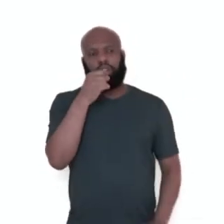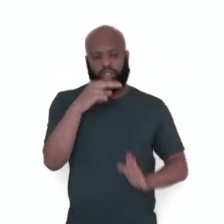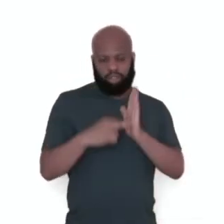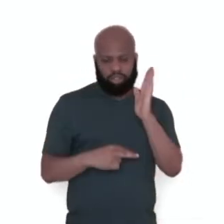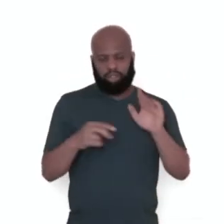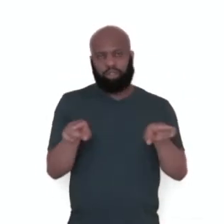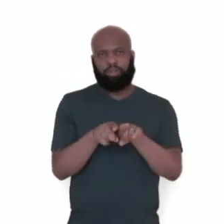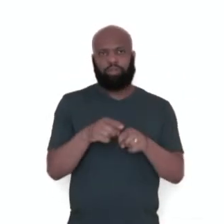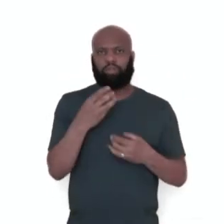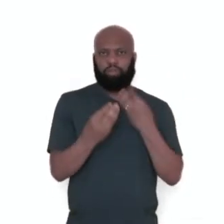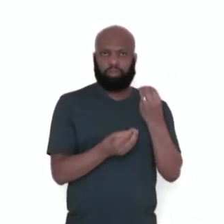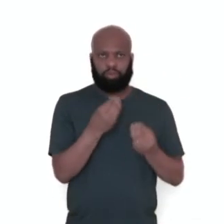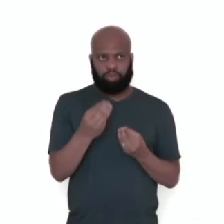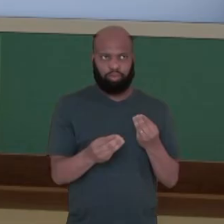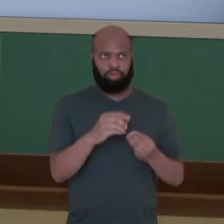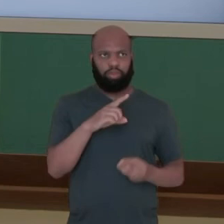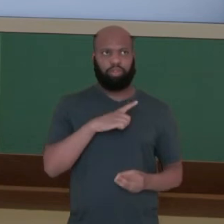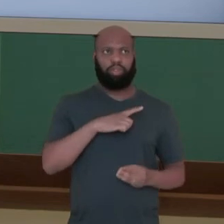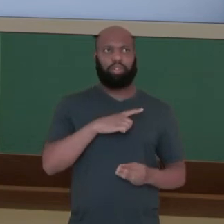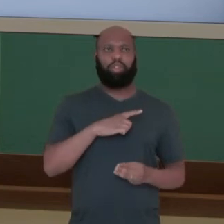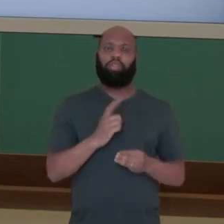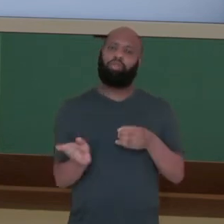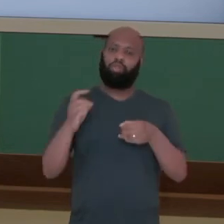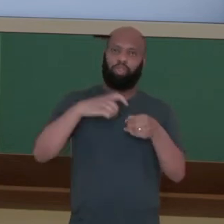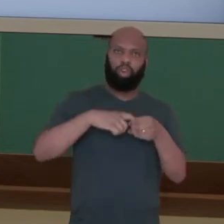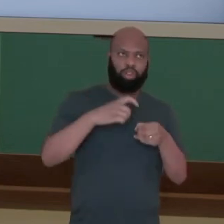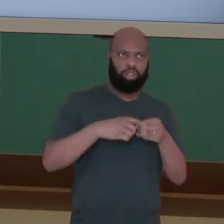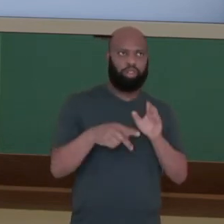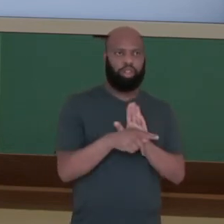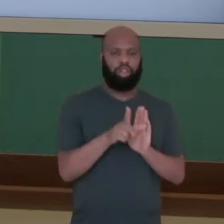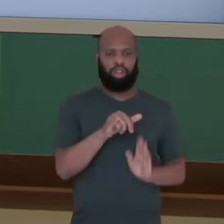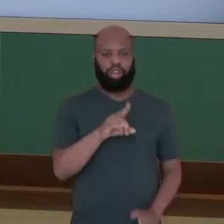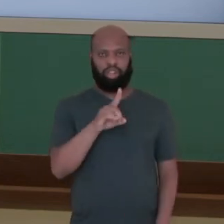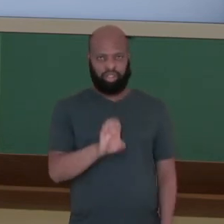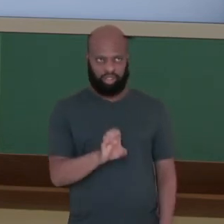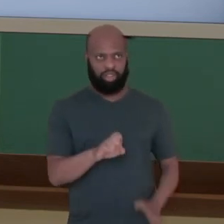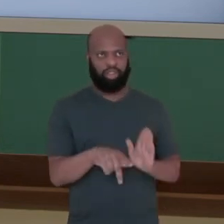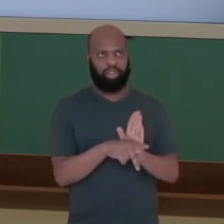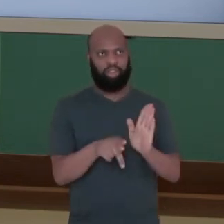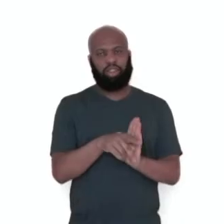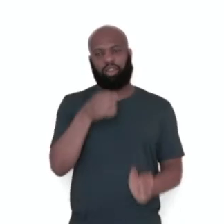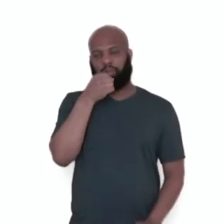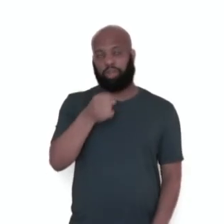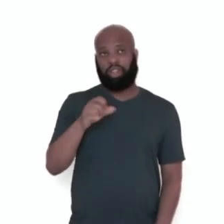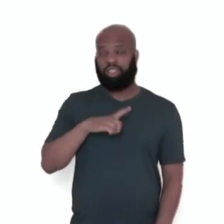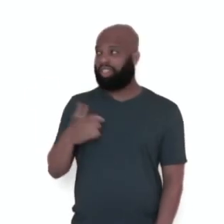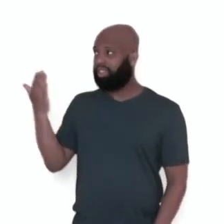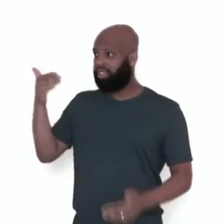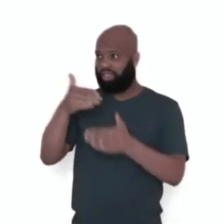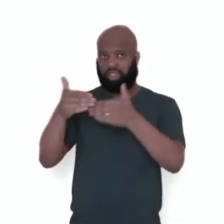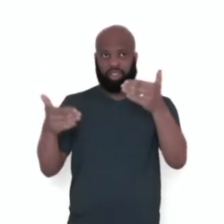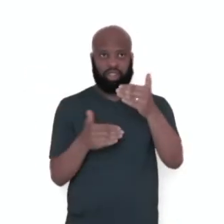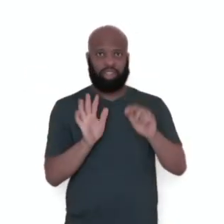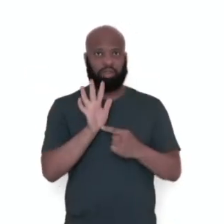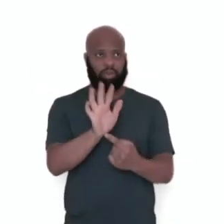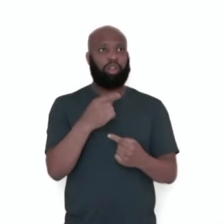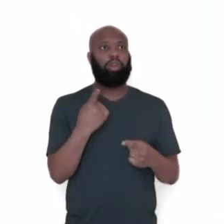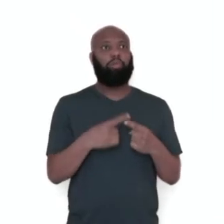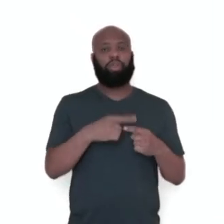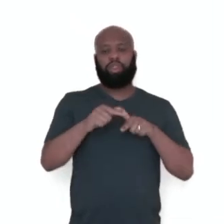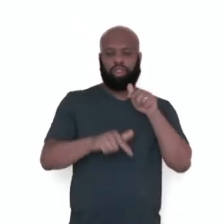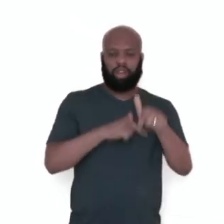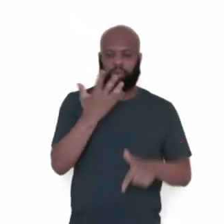e como a manchete é retomada no lead da reportagem. Então, nós temos aqui o slide que mostra isso, né? O trabalho infantil